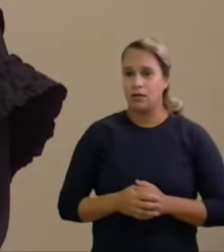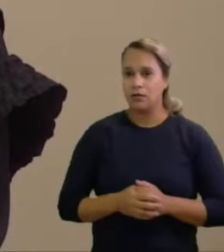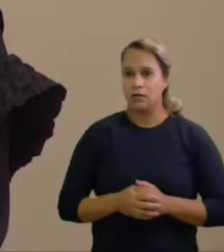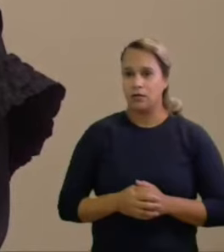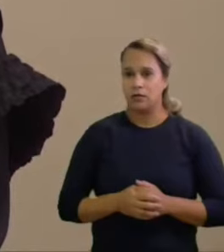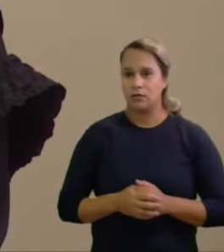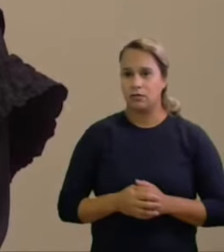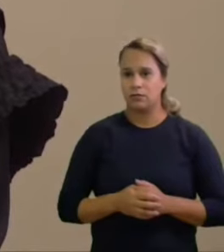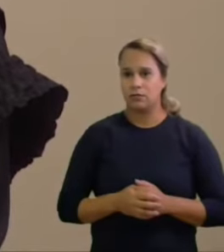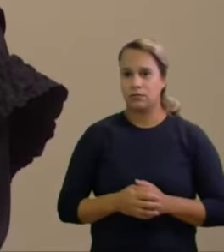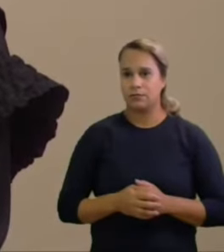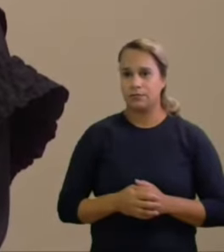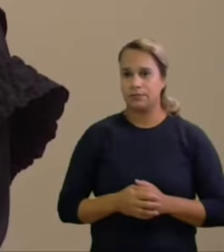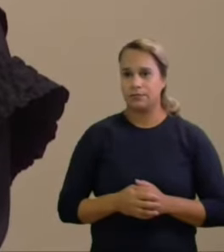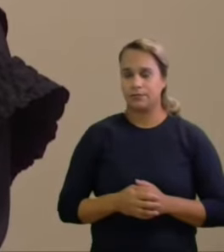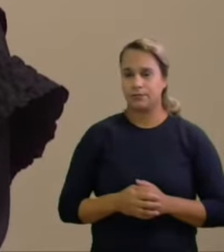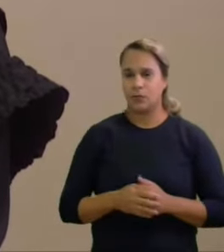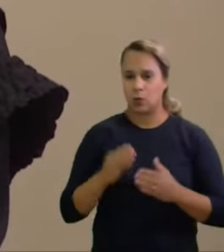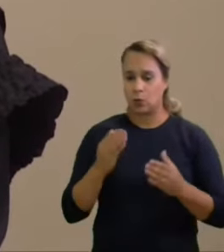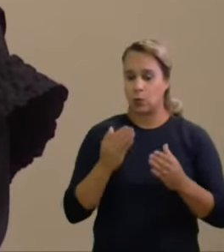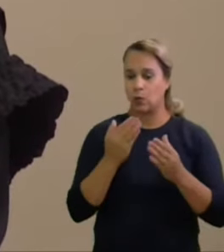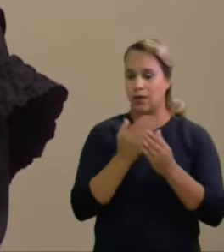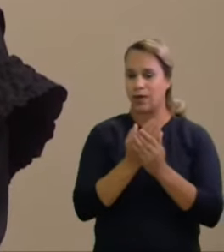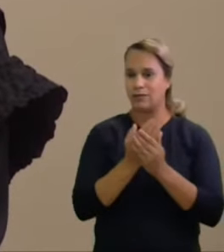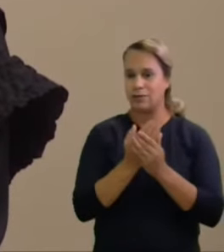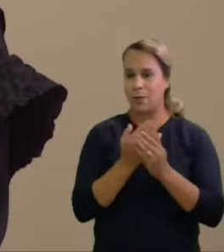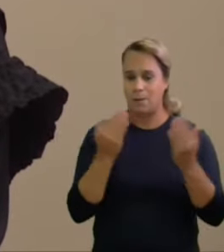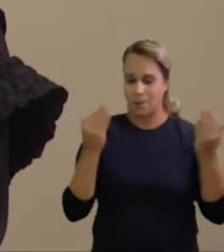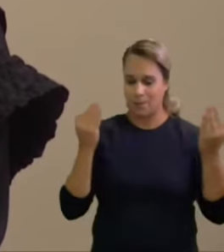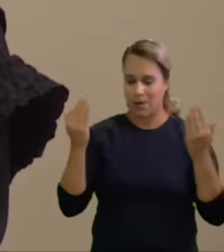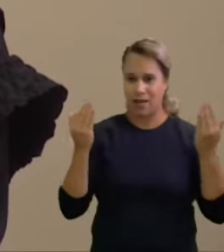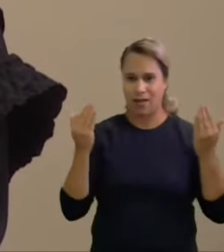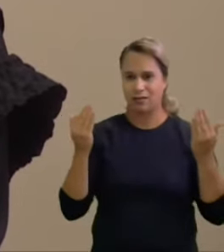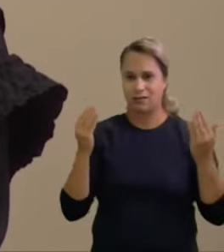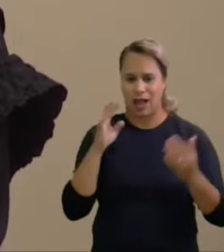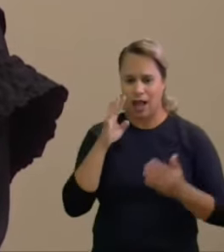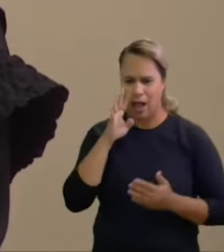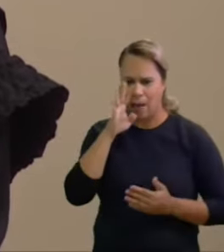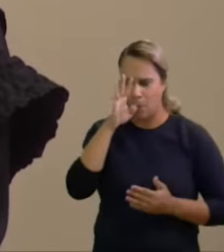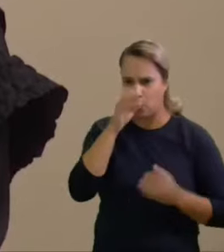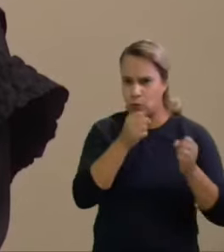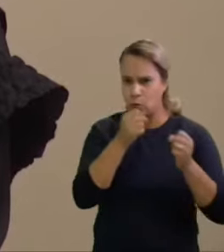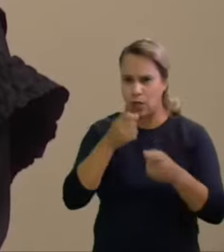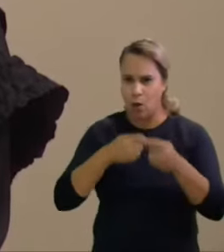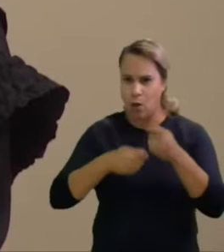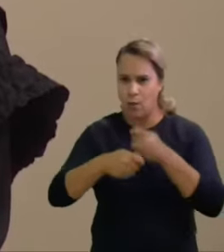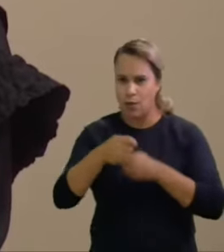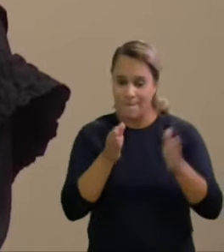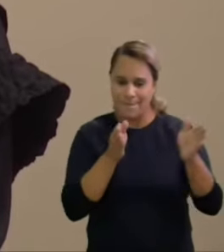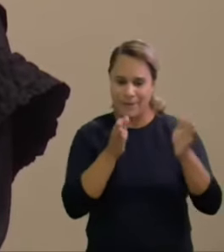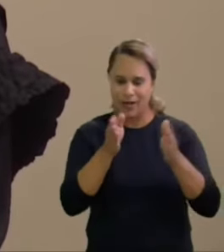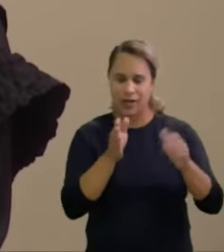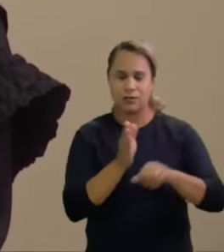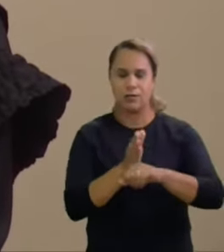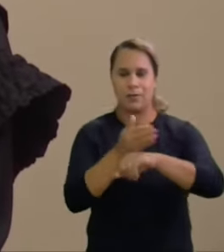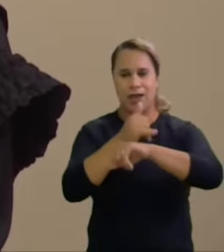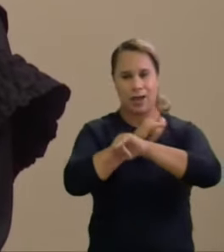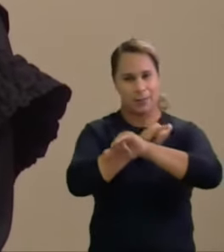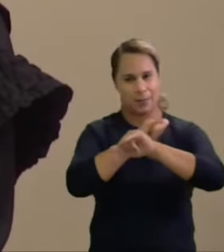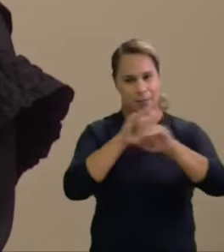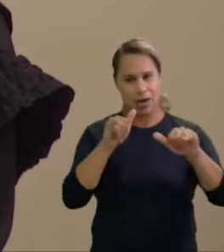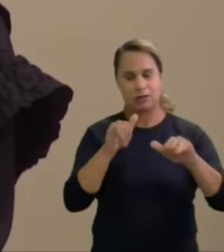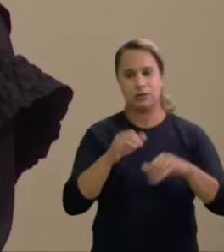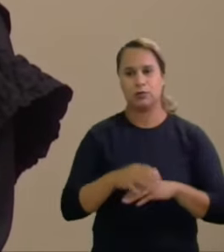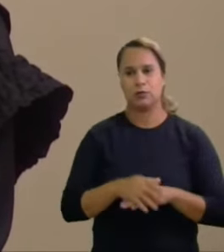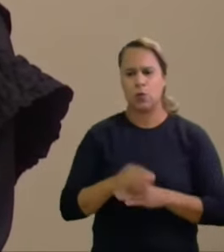caso paradigmático sobre a questão do abuso do poder econômico em período de pré-campanha o aporte